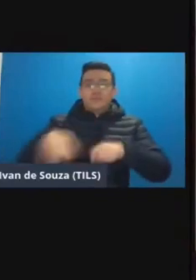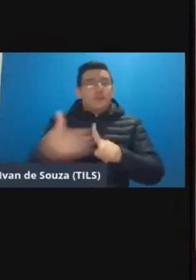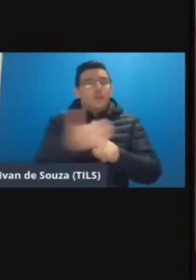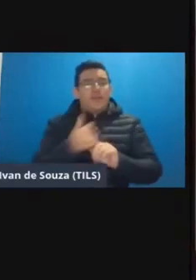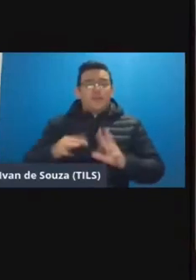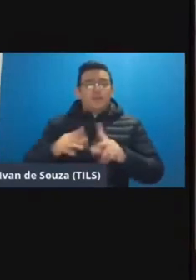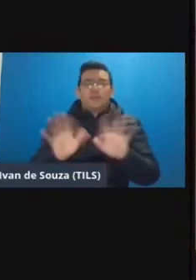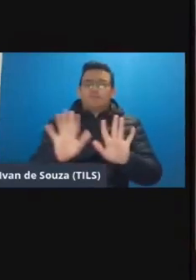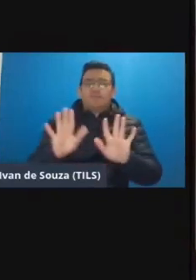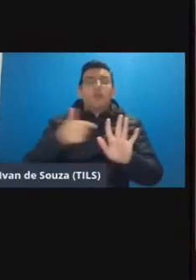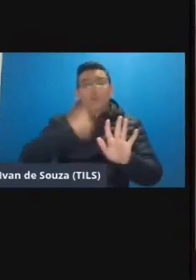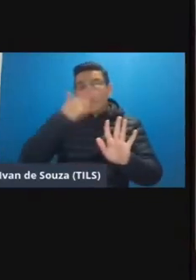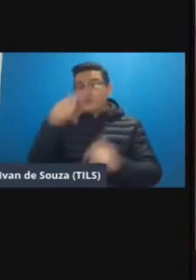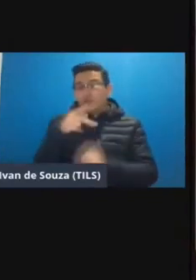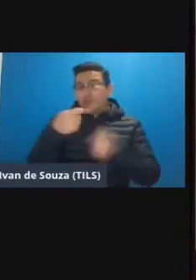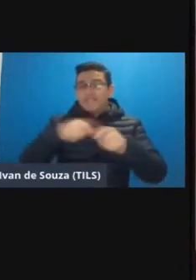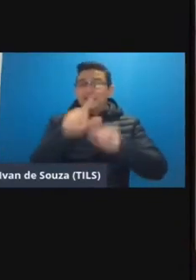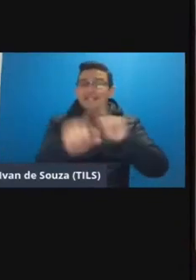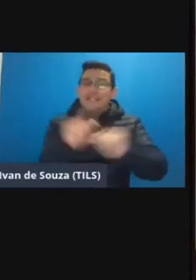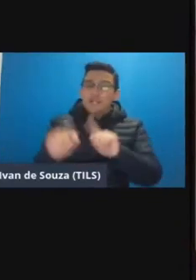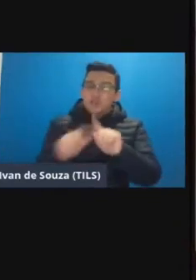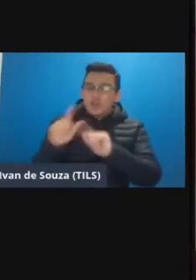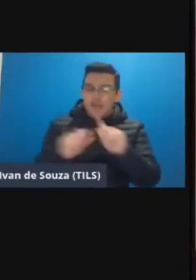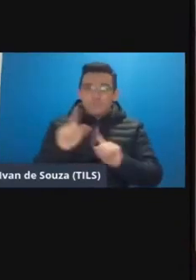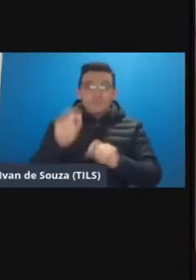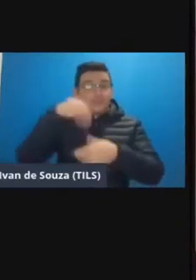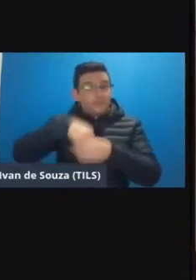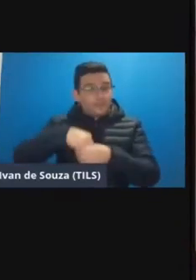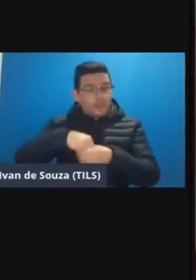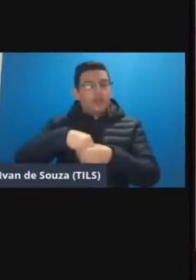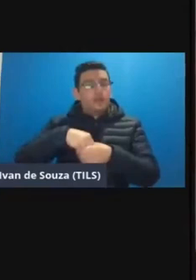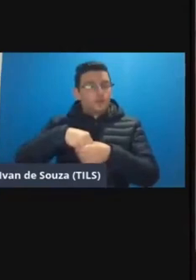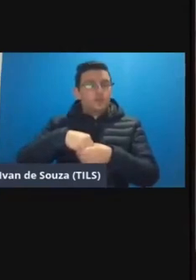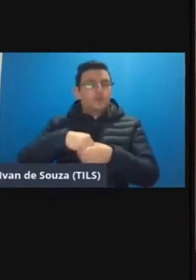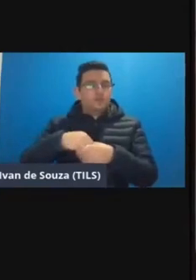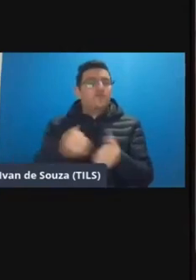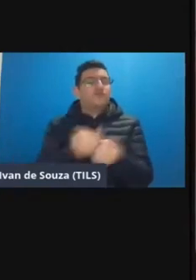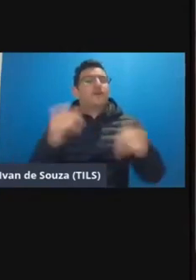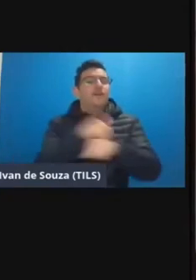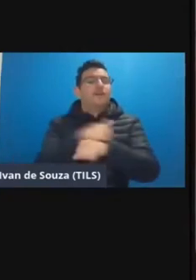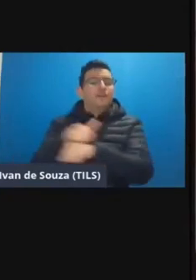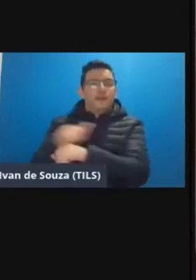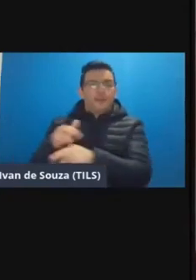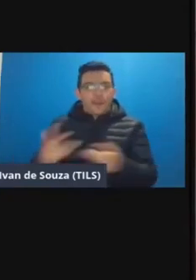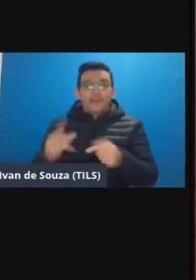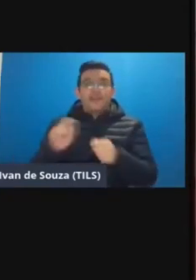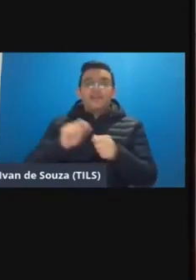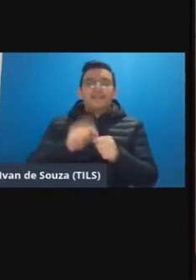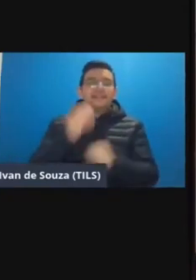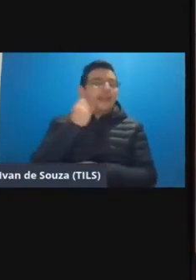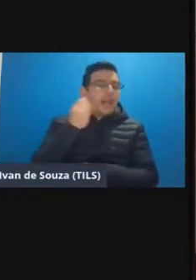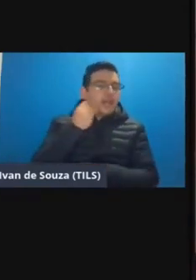tudo eu acho que ele precisa selecionar dentro desse rol de recursos e fazendo esses